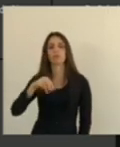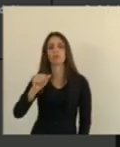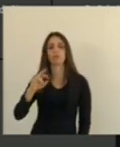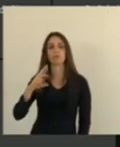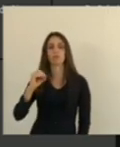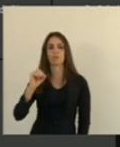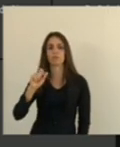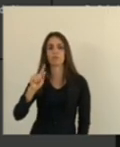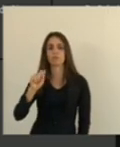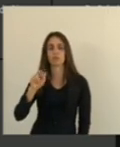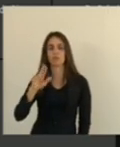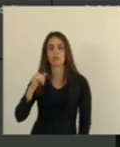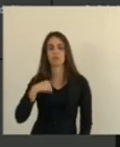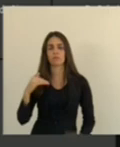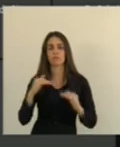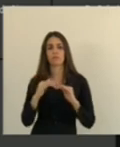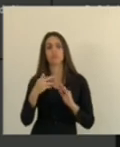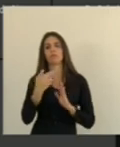voto com o relator